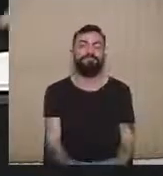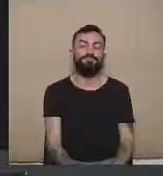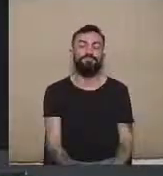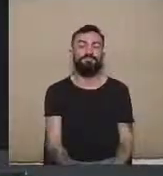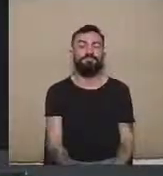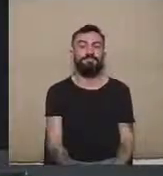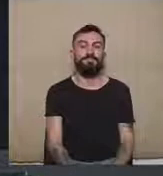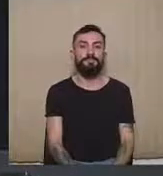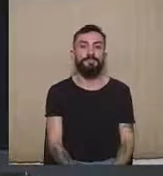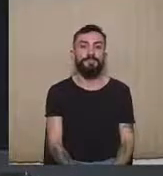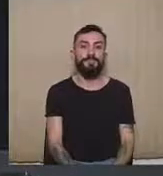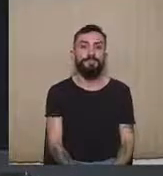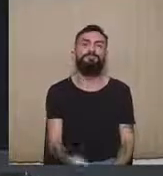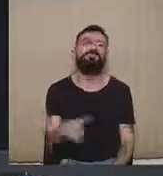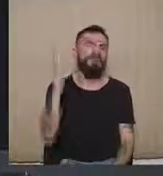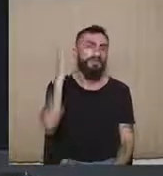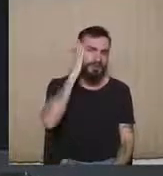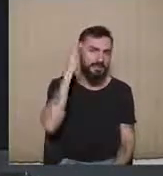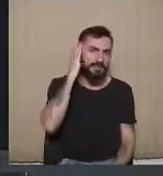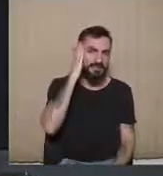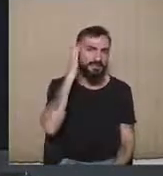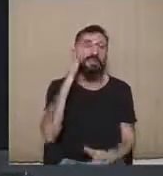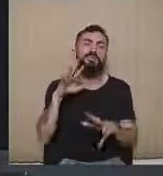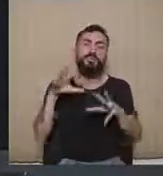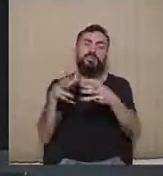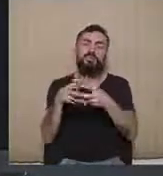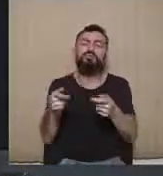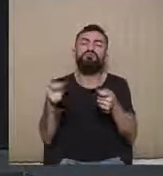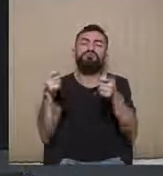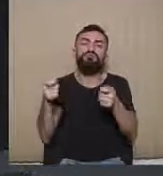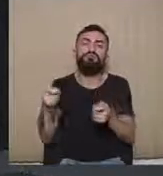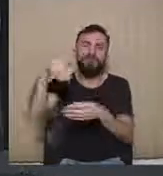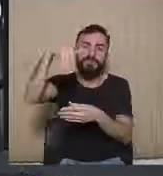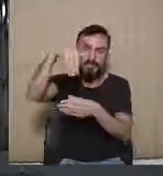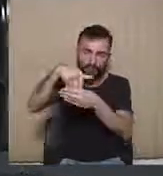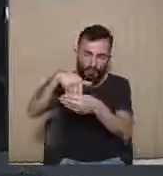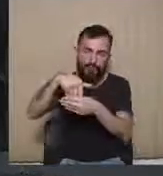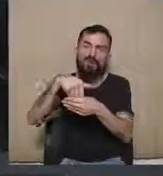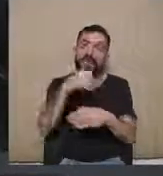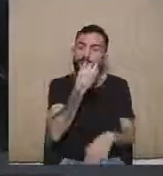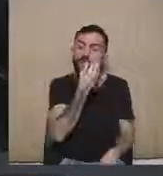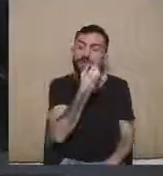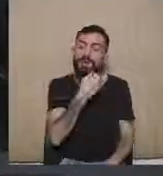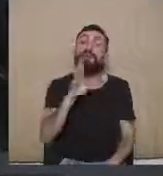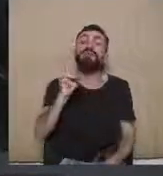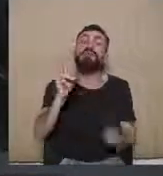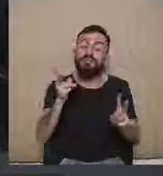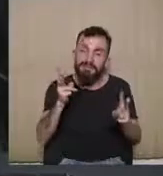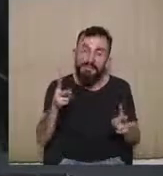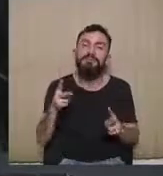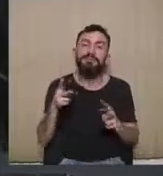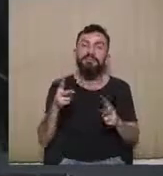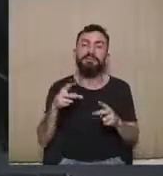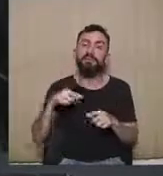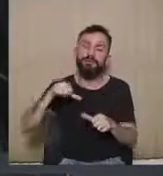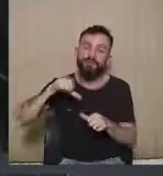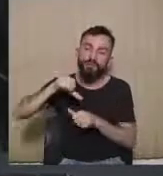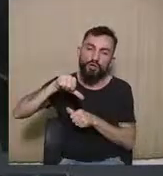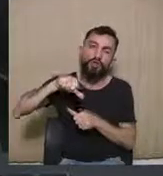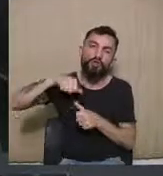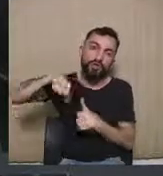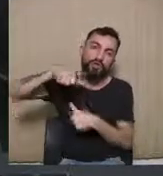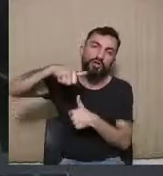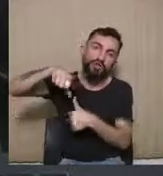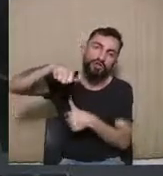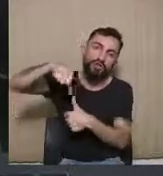É sabido que a justiça eleitoral tem uma troca de cadeiras, digamos assim, a ocupação dela